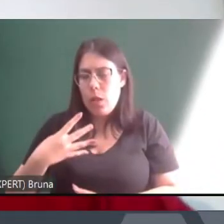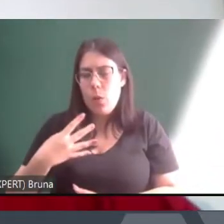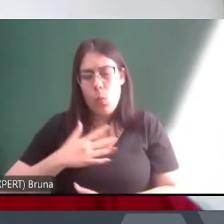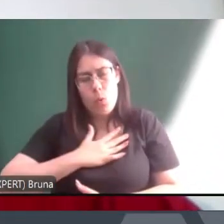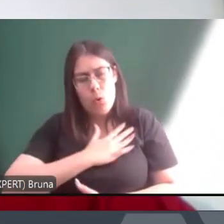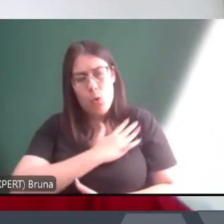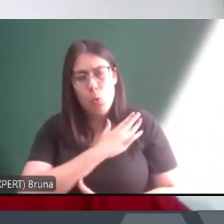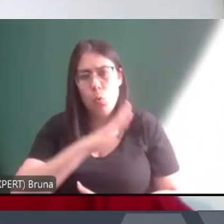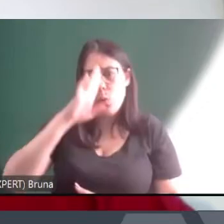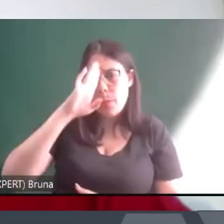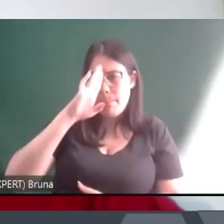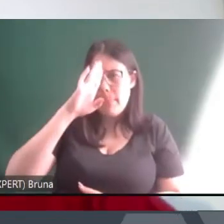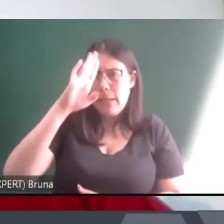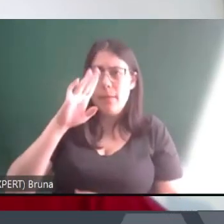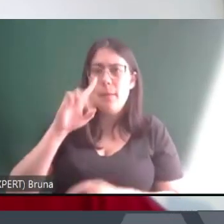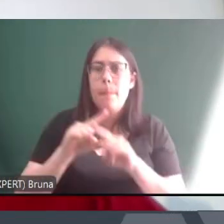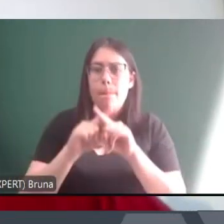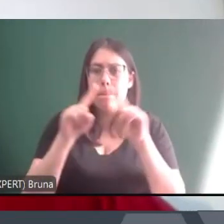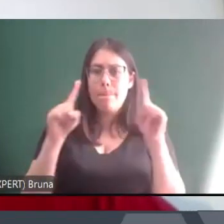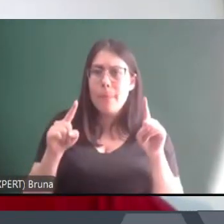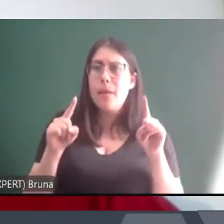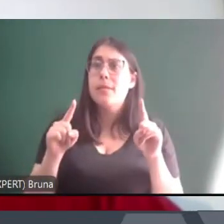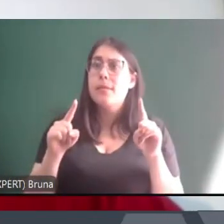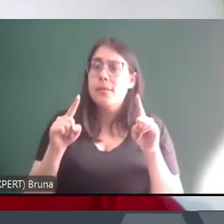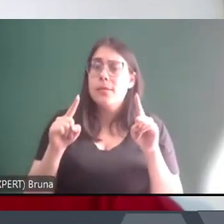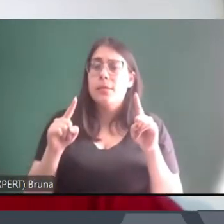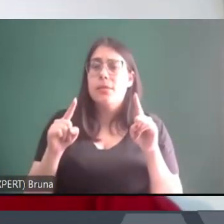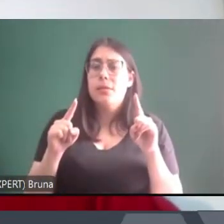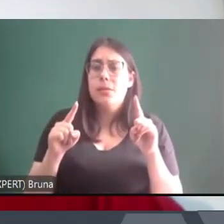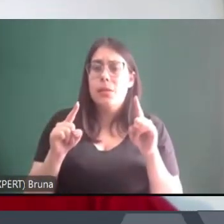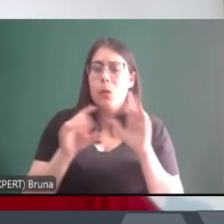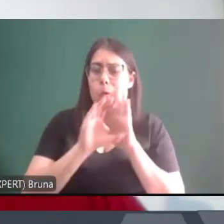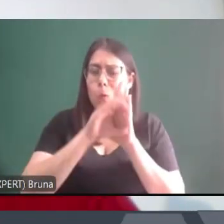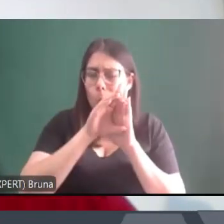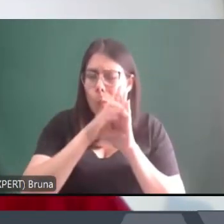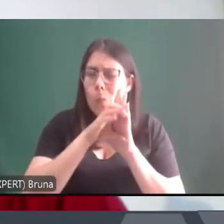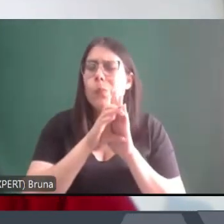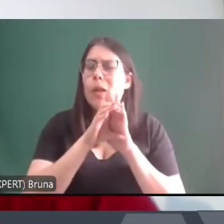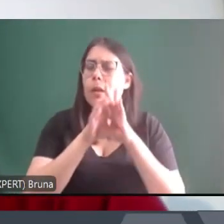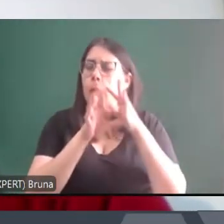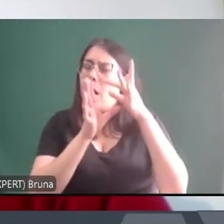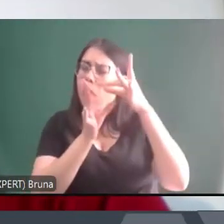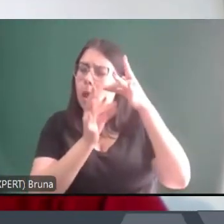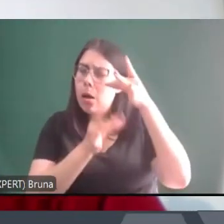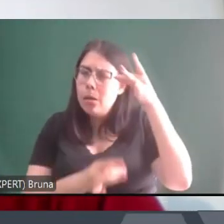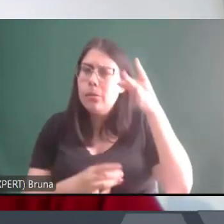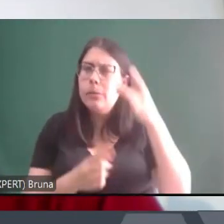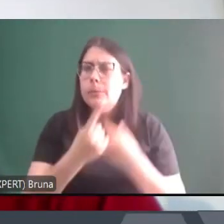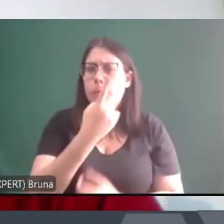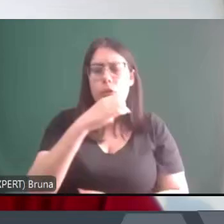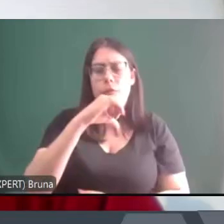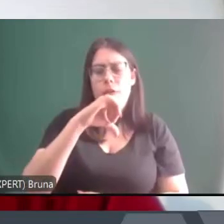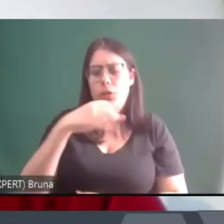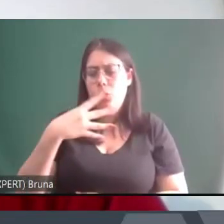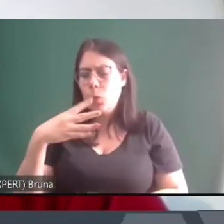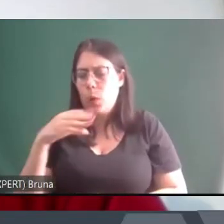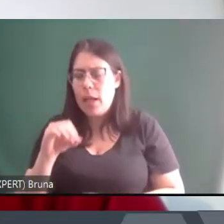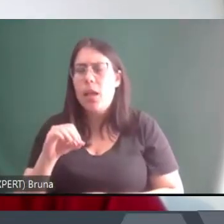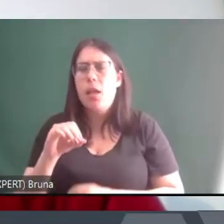estruturais e sociais muito profundas. A partir de 1940, 1950